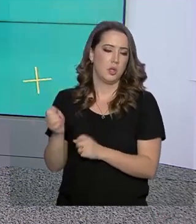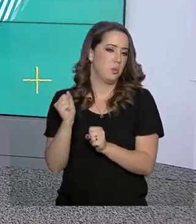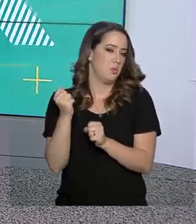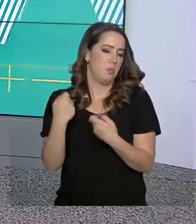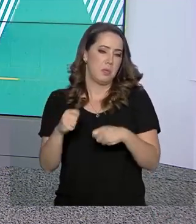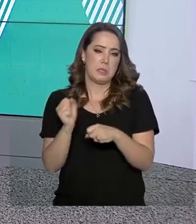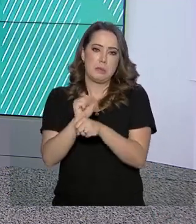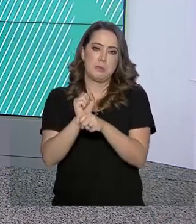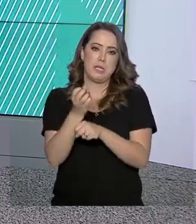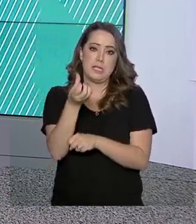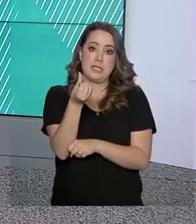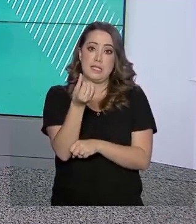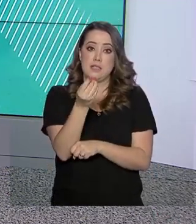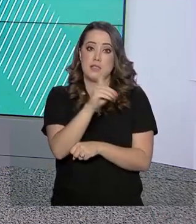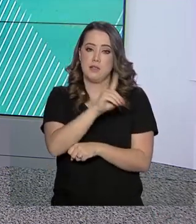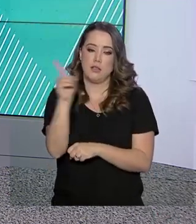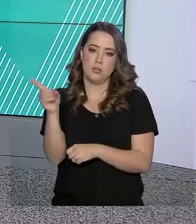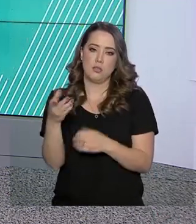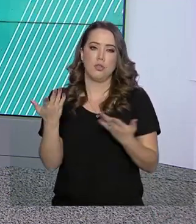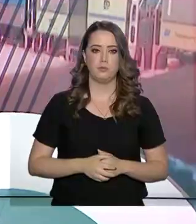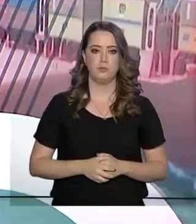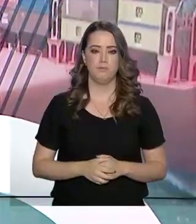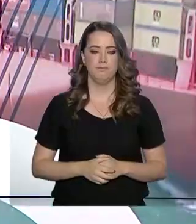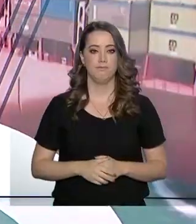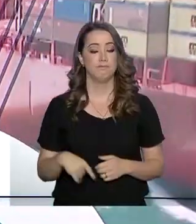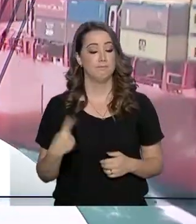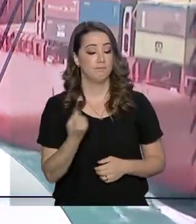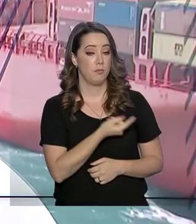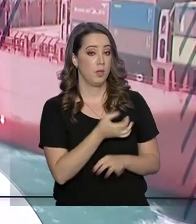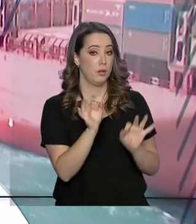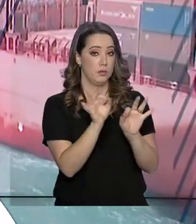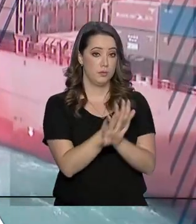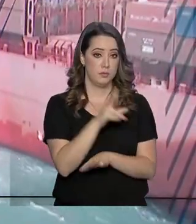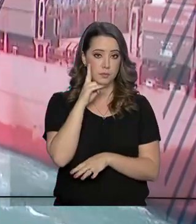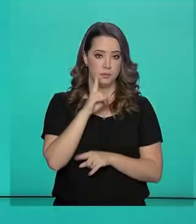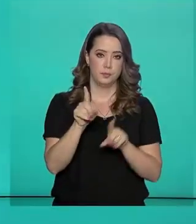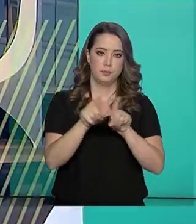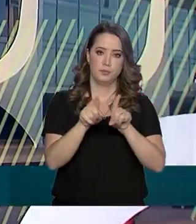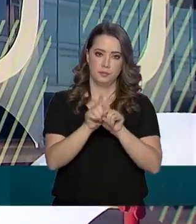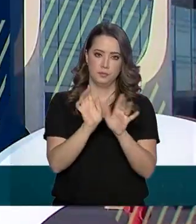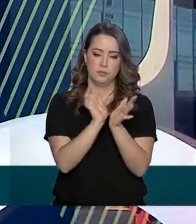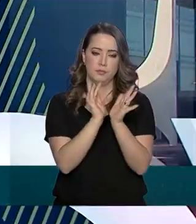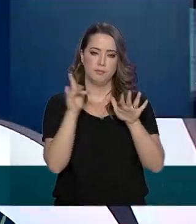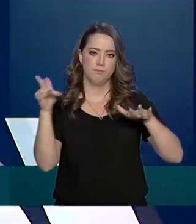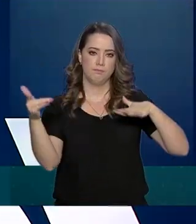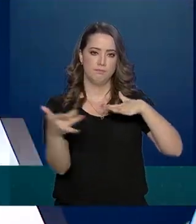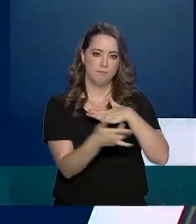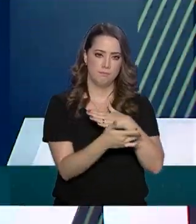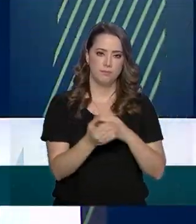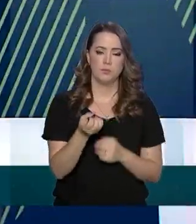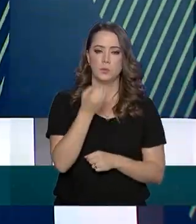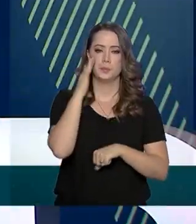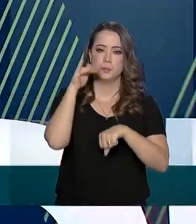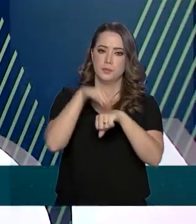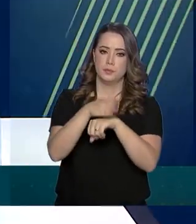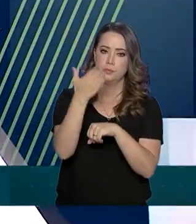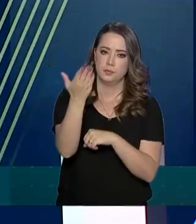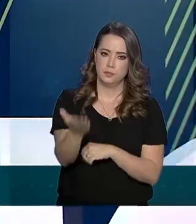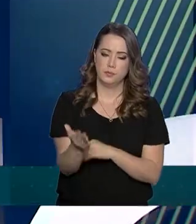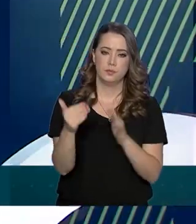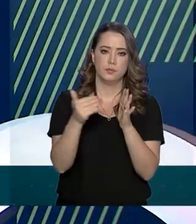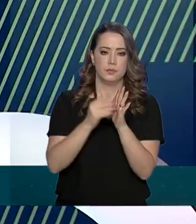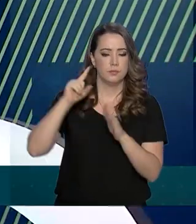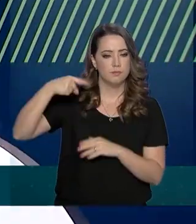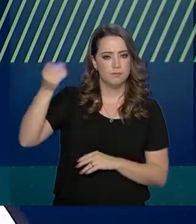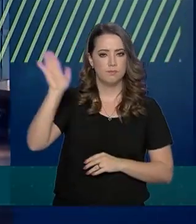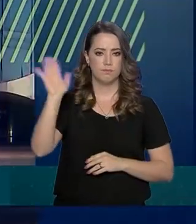após a notificação, como é até então. O governo agora fica por aqui. Continue nos acompanhando pelas redes sociais. Uma boa